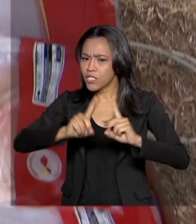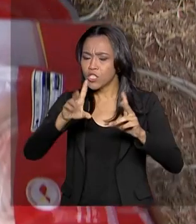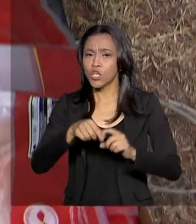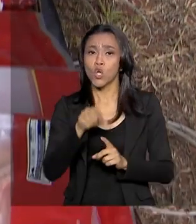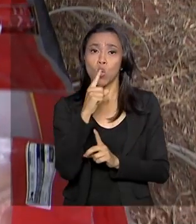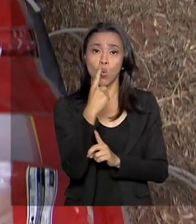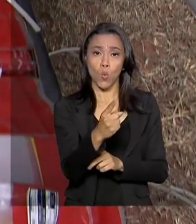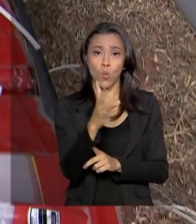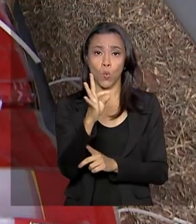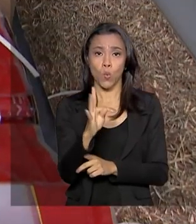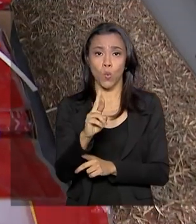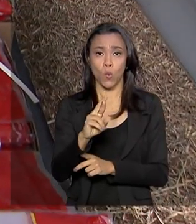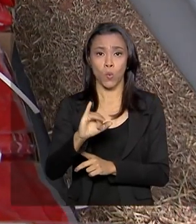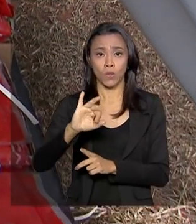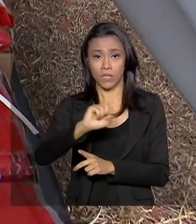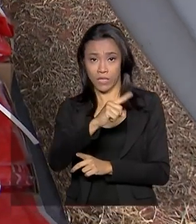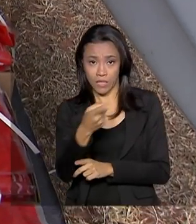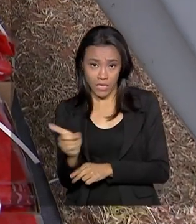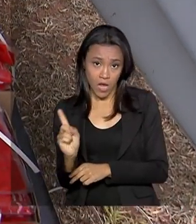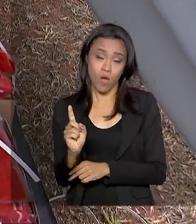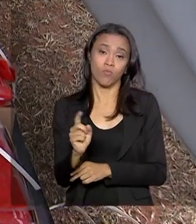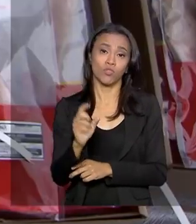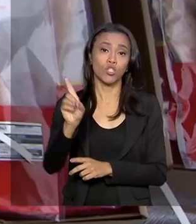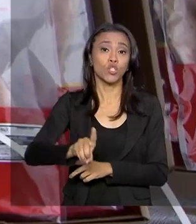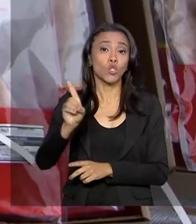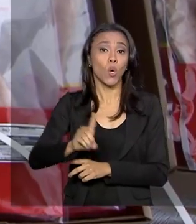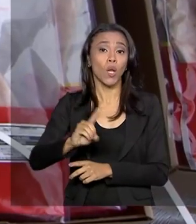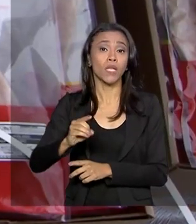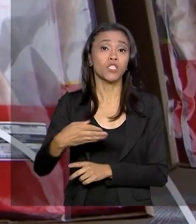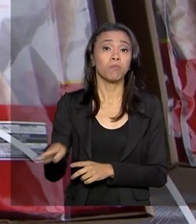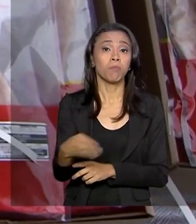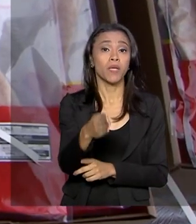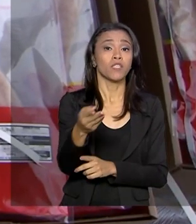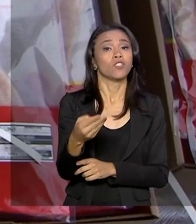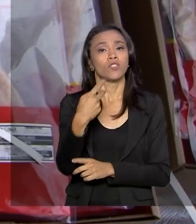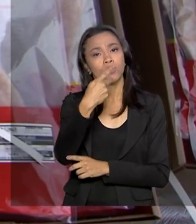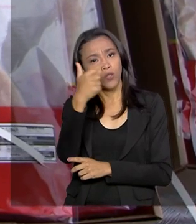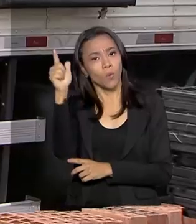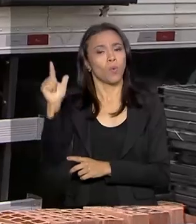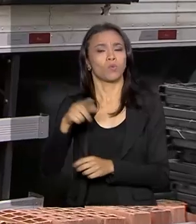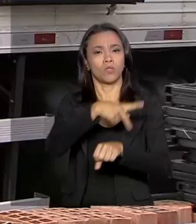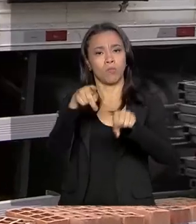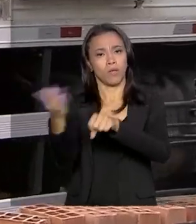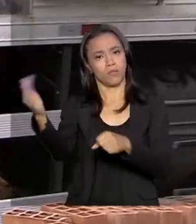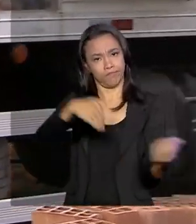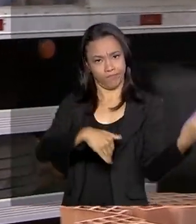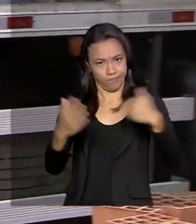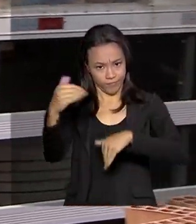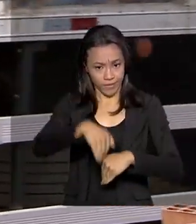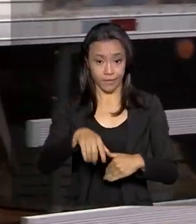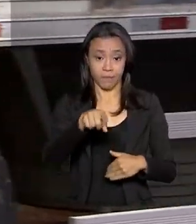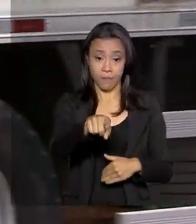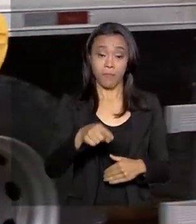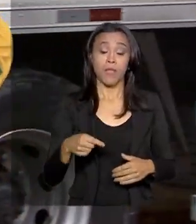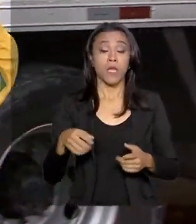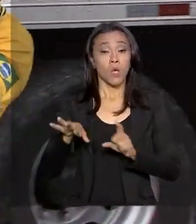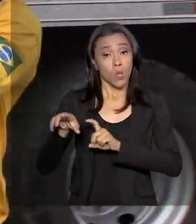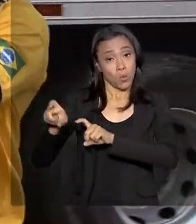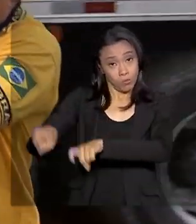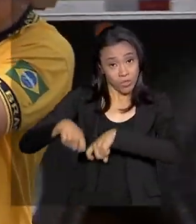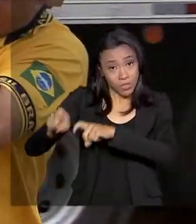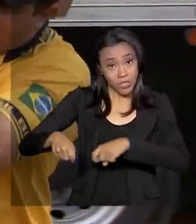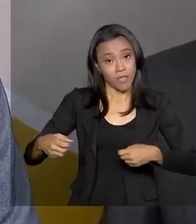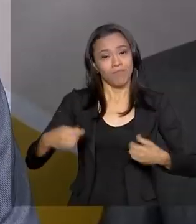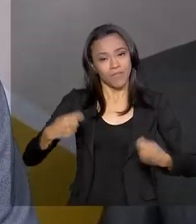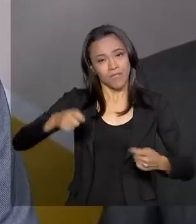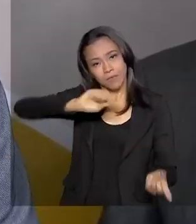trilhão de dólares de peixe de outros países. Para o Ministério da Agricultura, Pecuária e Abastecimento, essa lógica precisa ser